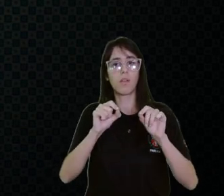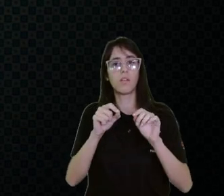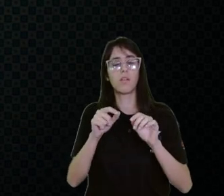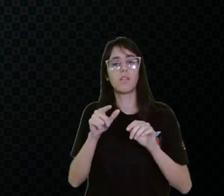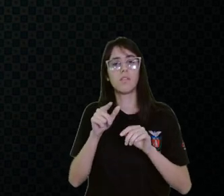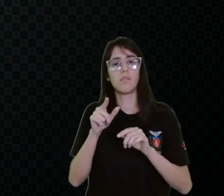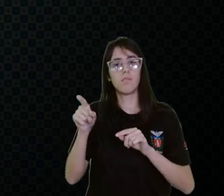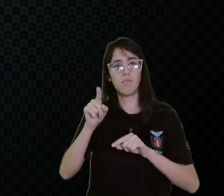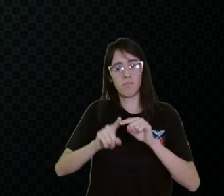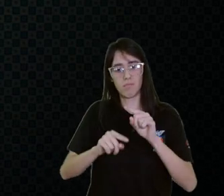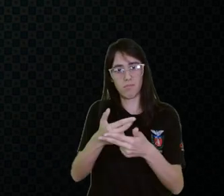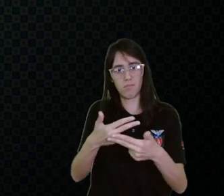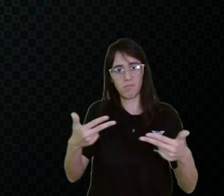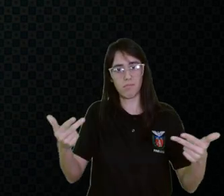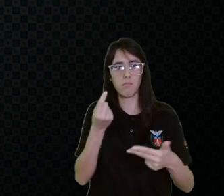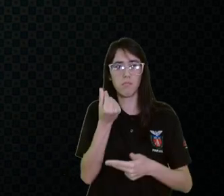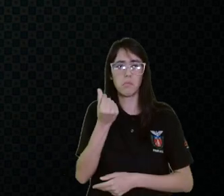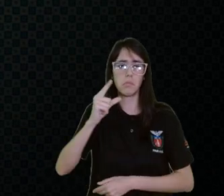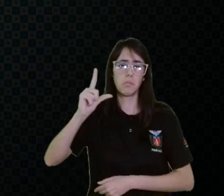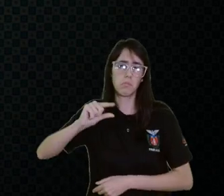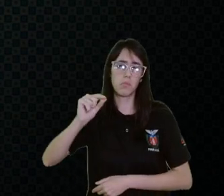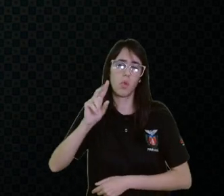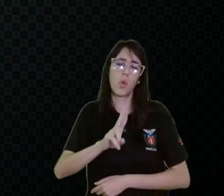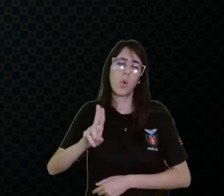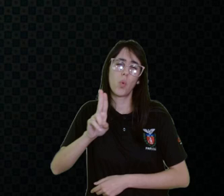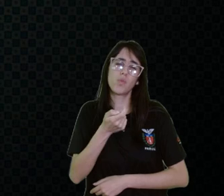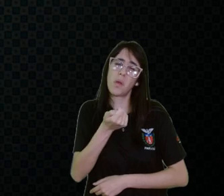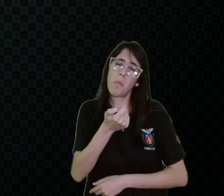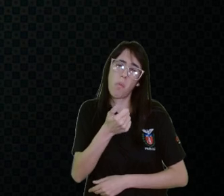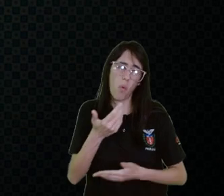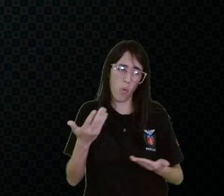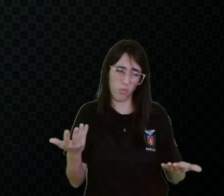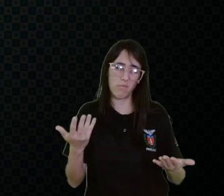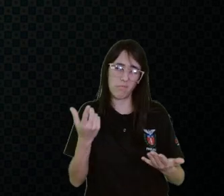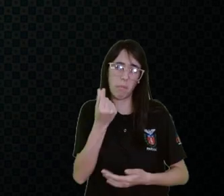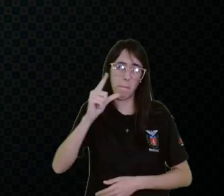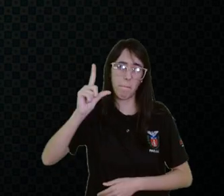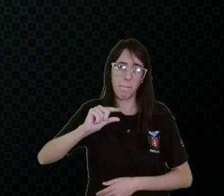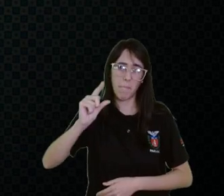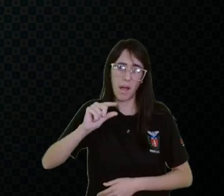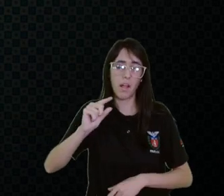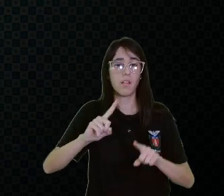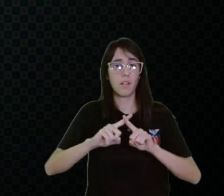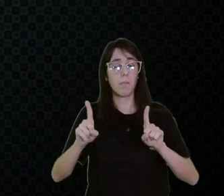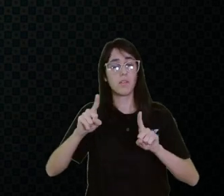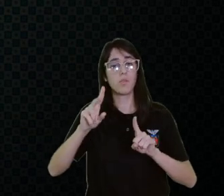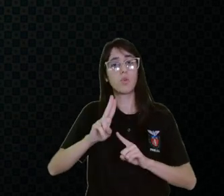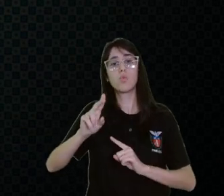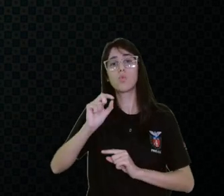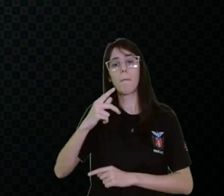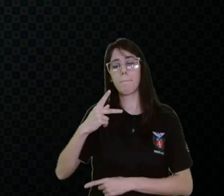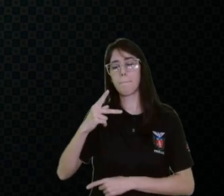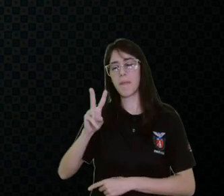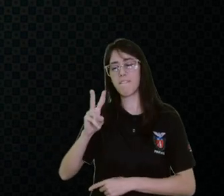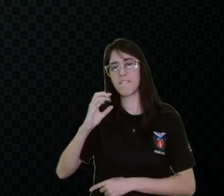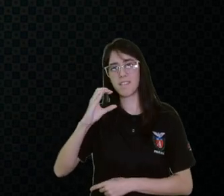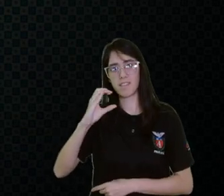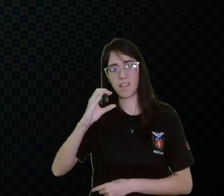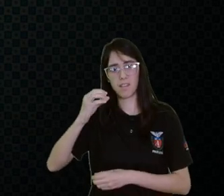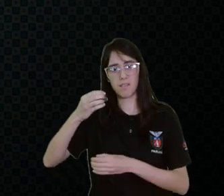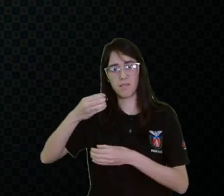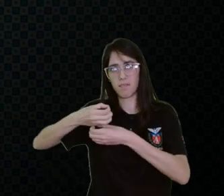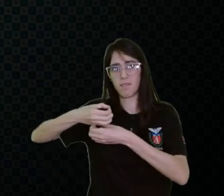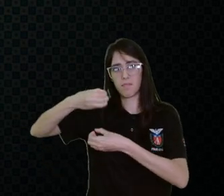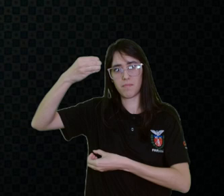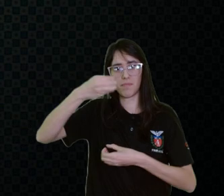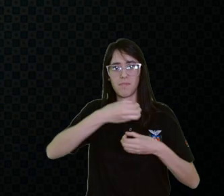que ele é para pouco uso, porque ele dura muito menos, mas ele é feito de campo de PVC, então às vezes a gente precisa adaptar,